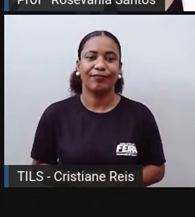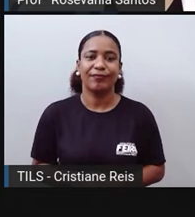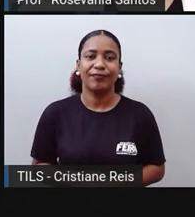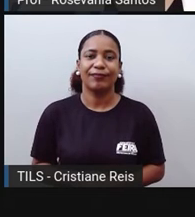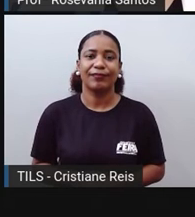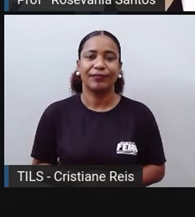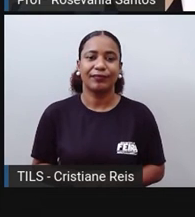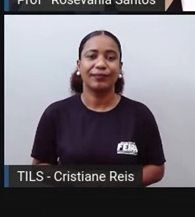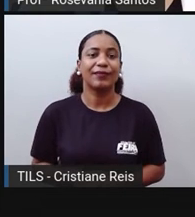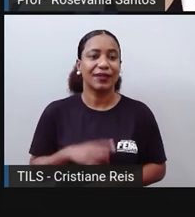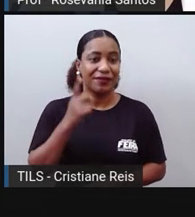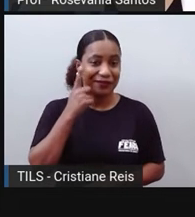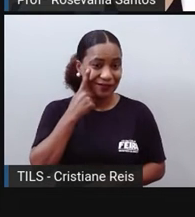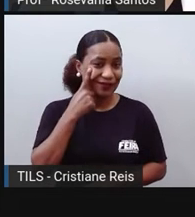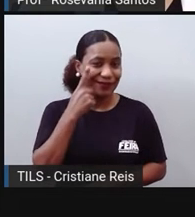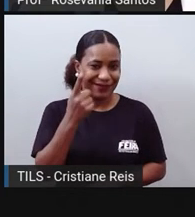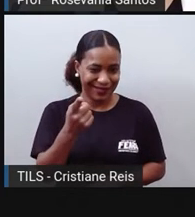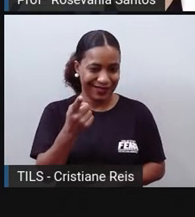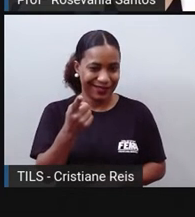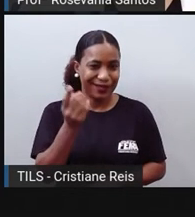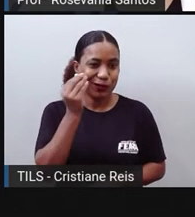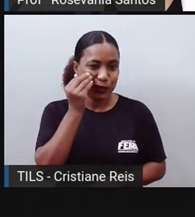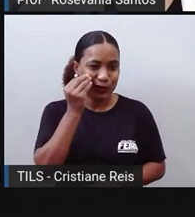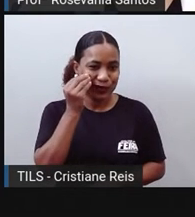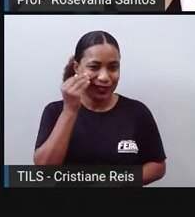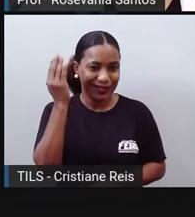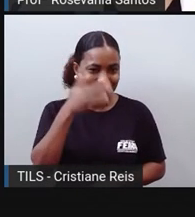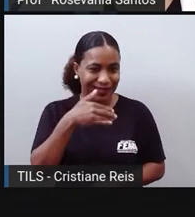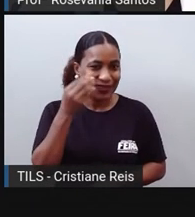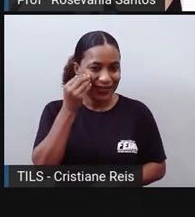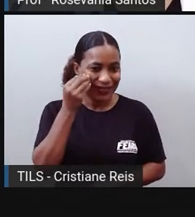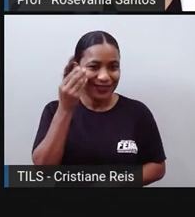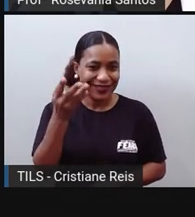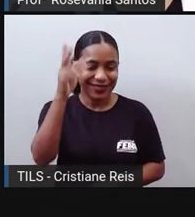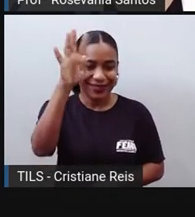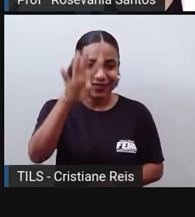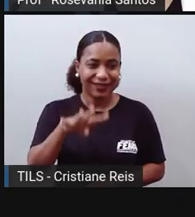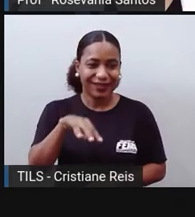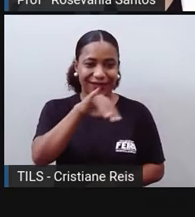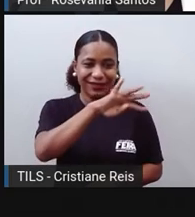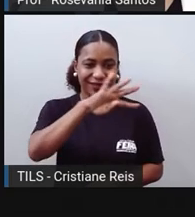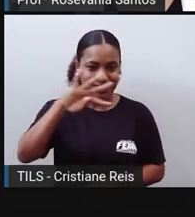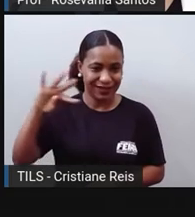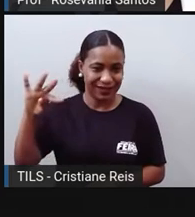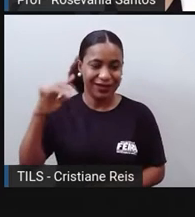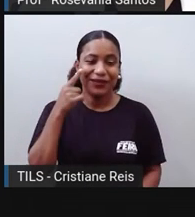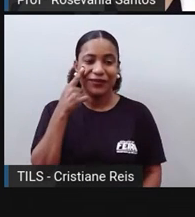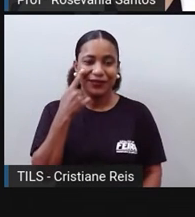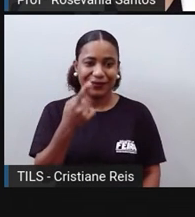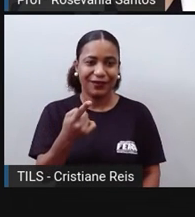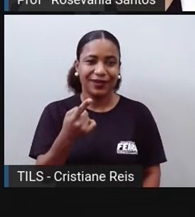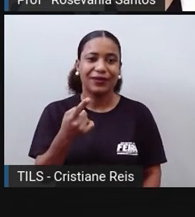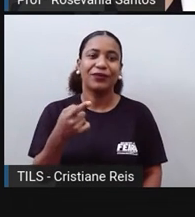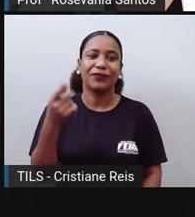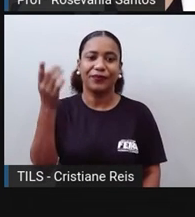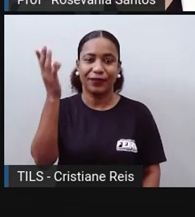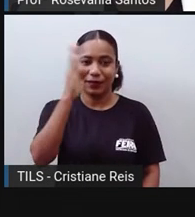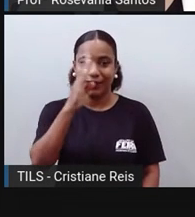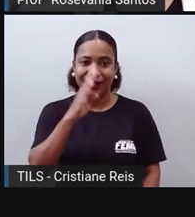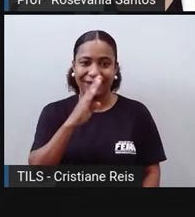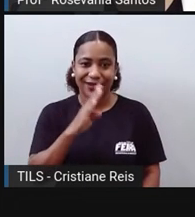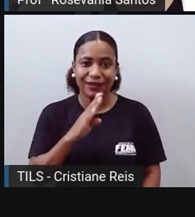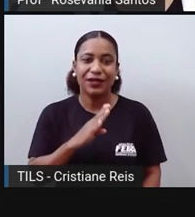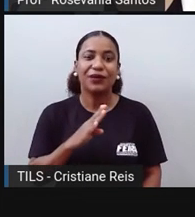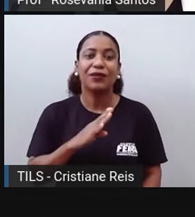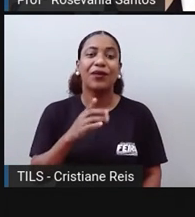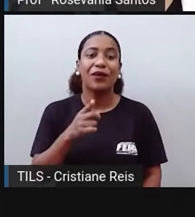está vendo? Olha esses dados agora numa tabela, só para a gente perceber, né, a diferença, quando a gente observa os outros. Olha o Brasil aqui, ó, onde